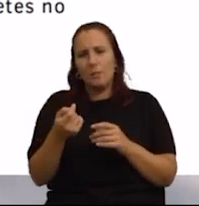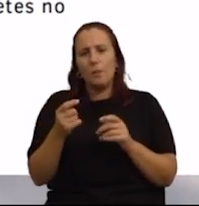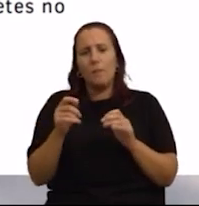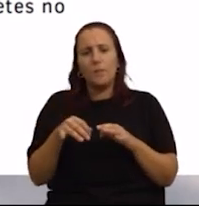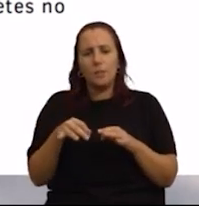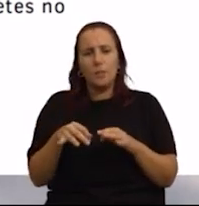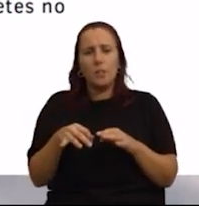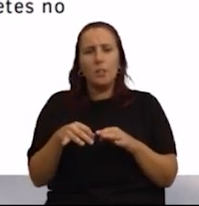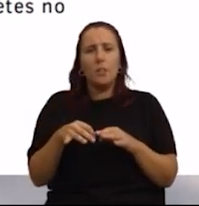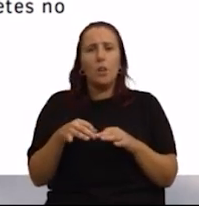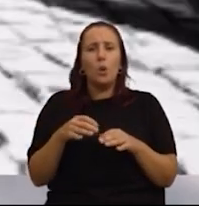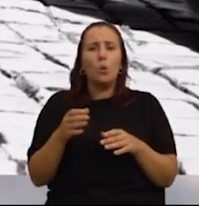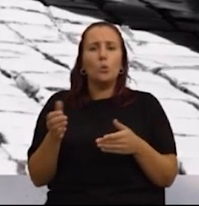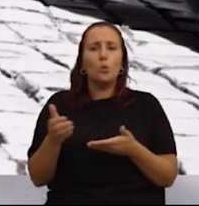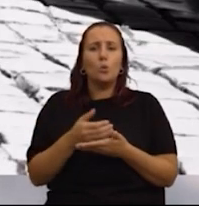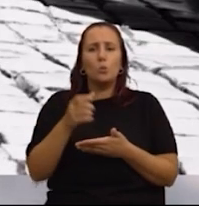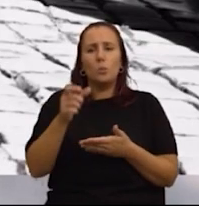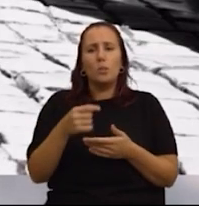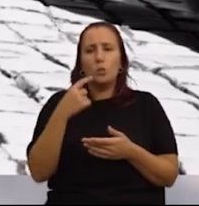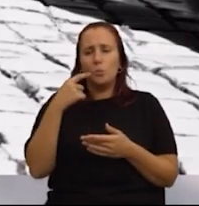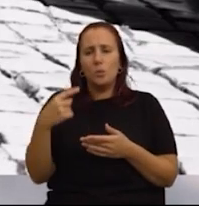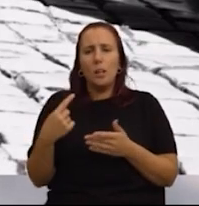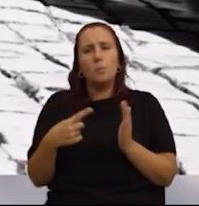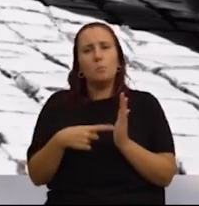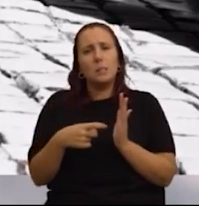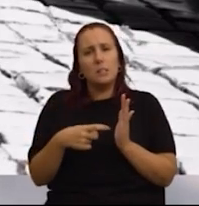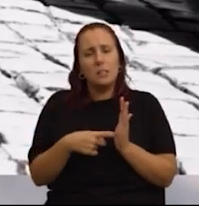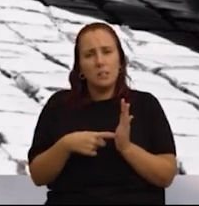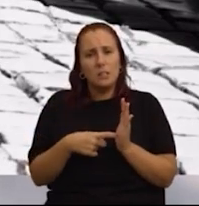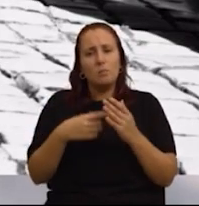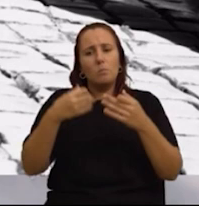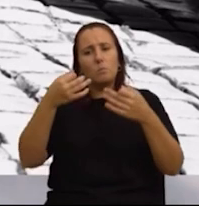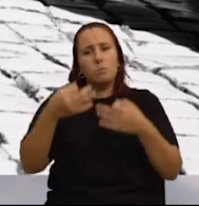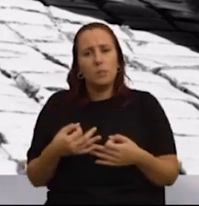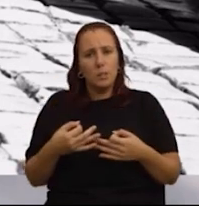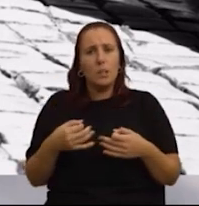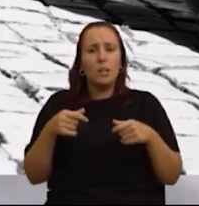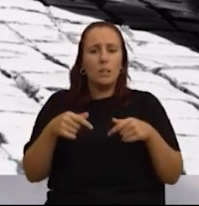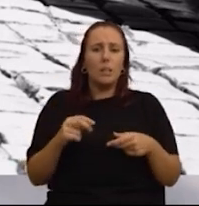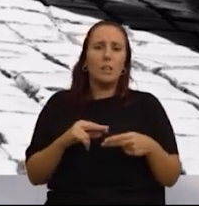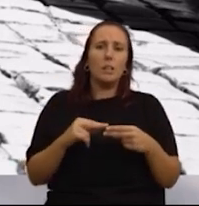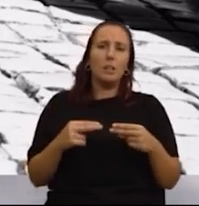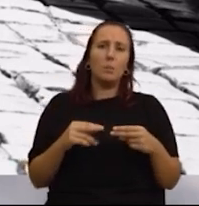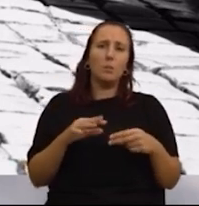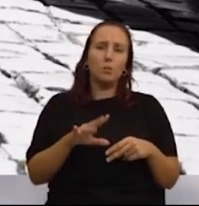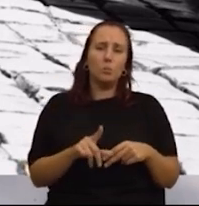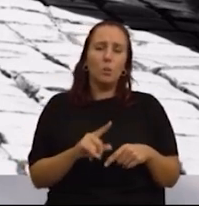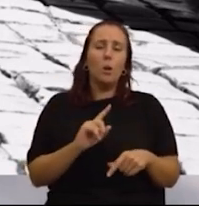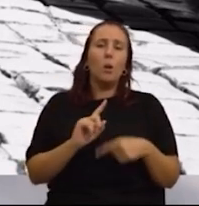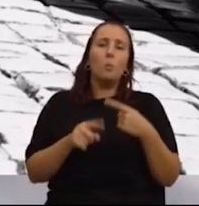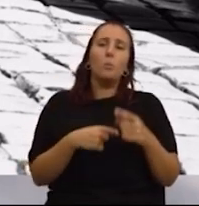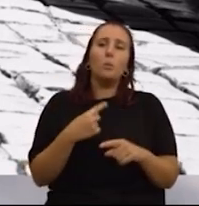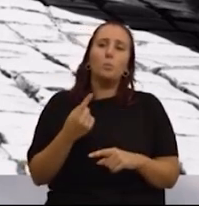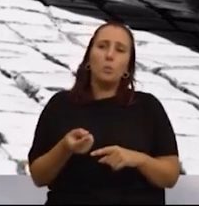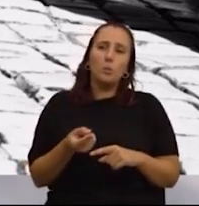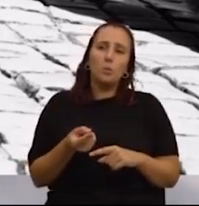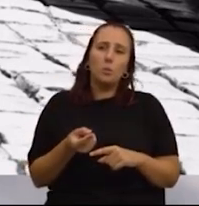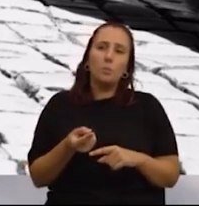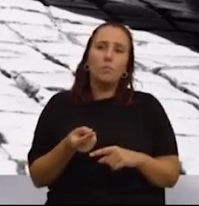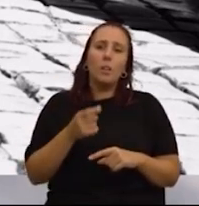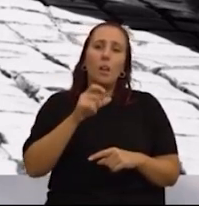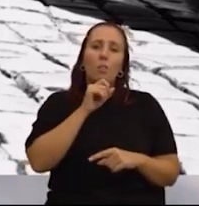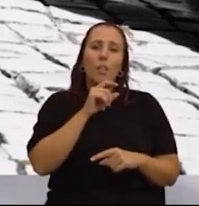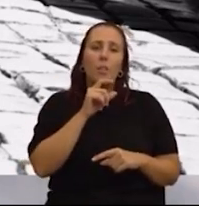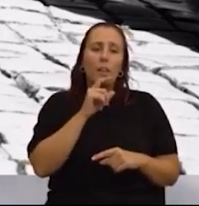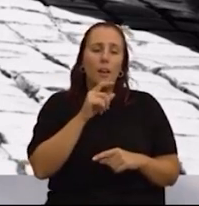Sr. Presidente, os recursos humanos especializados que são necessários assegurar aqui na Câmara de Lisboa para que seja